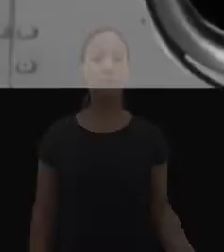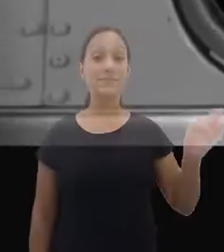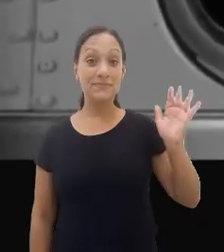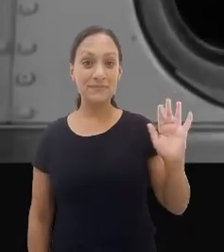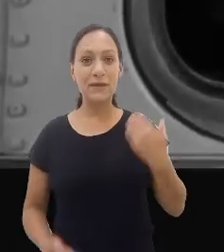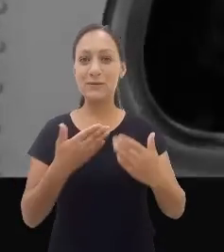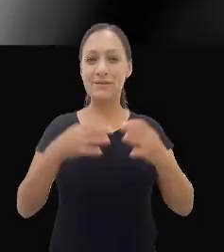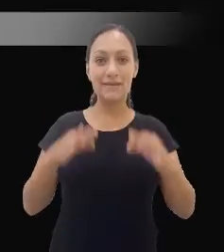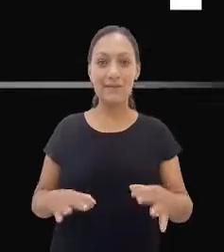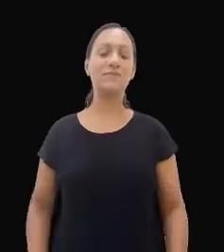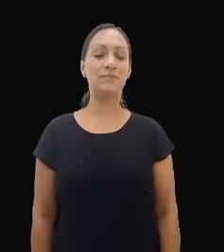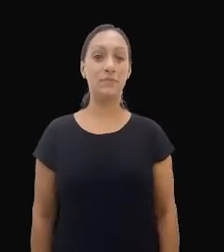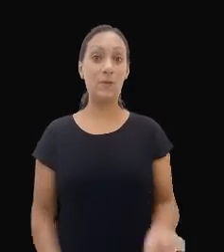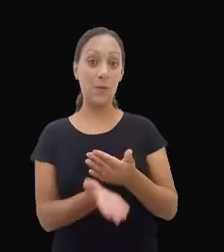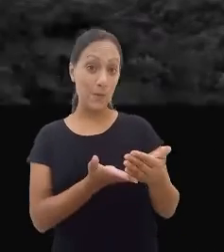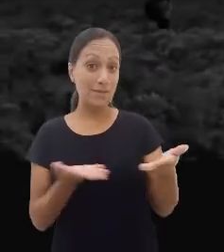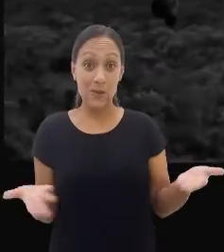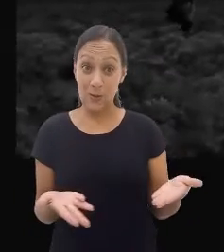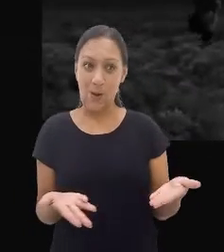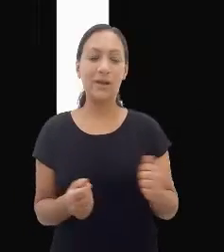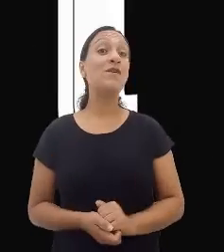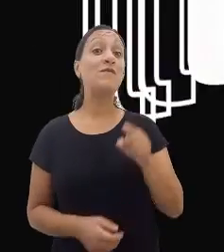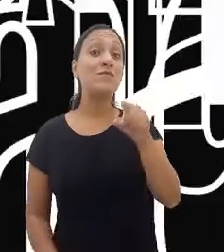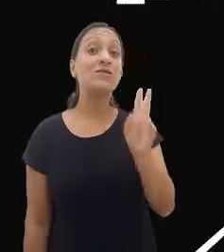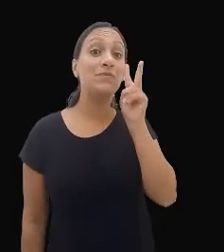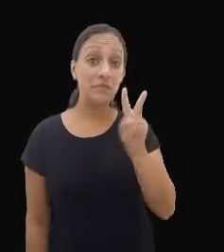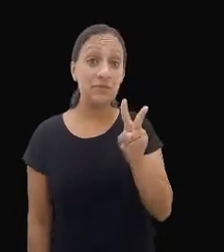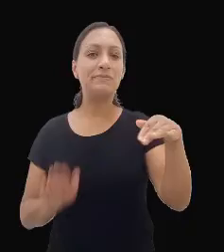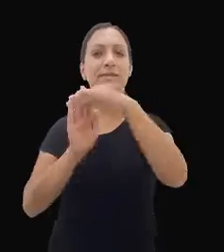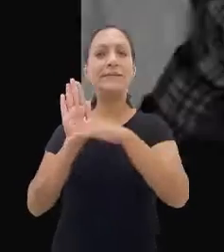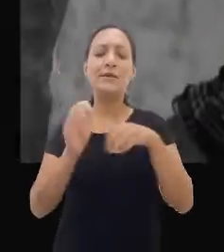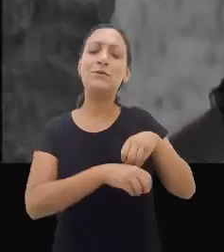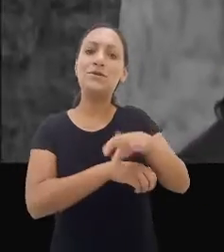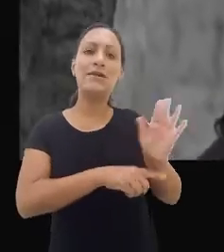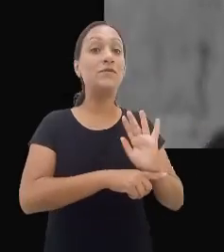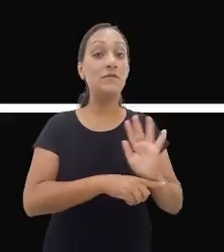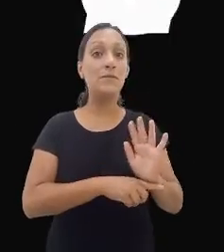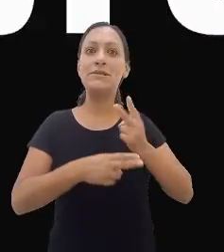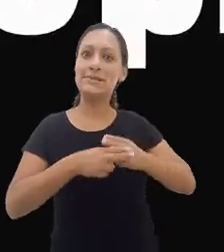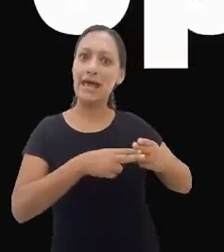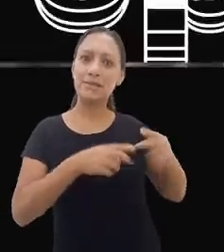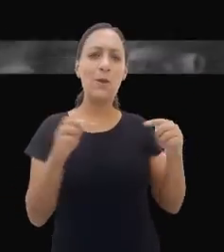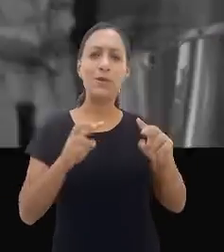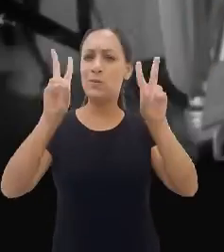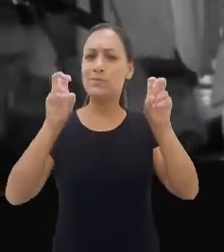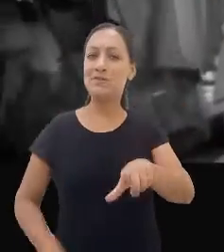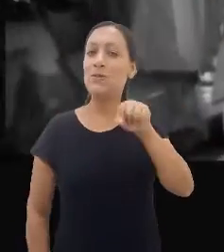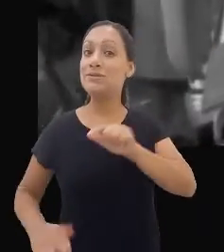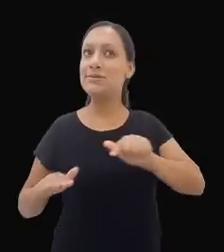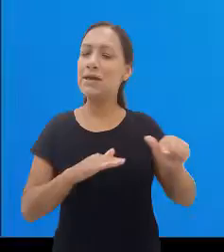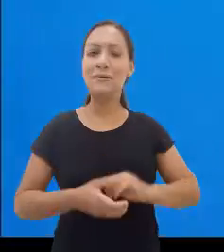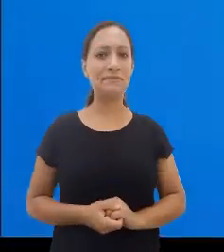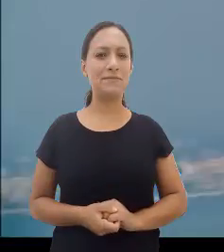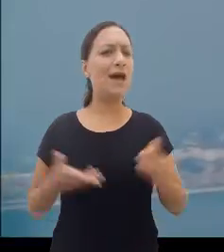Fala galera, tudo certo? Inicia agora mais um Seja Viu, a nossa lista de recomendações de filmes e séries sempre de acordo com o tema